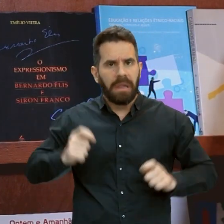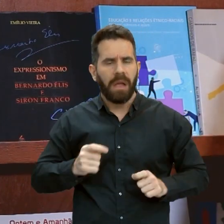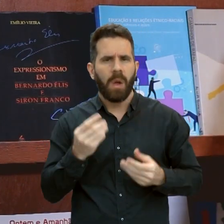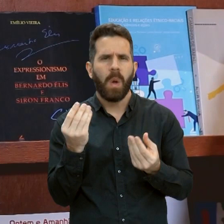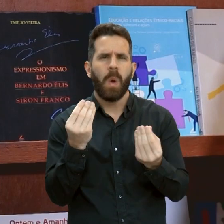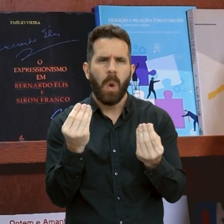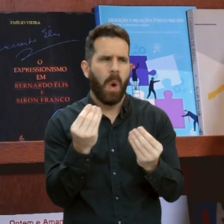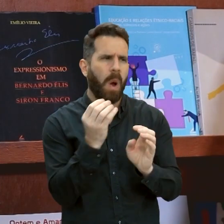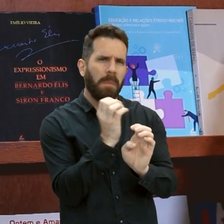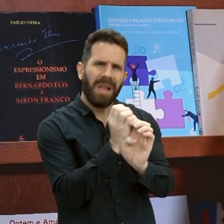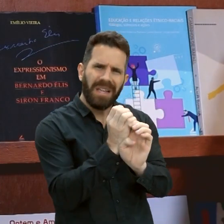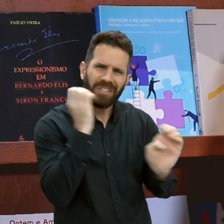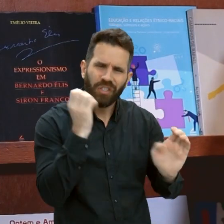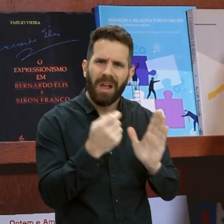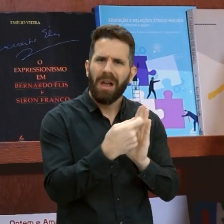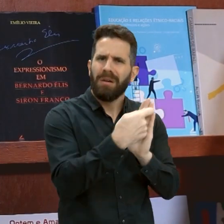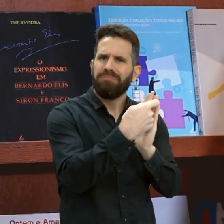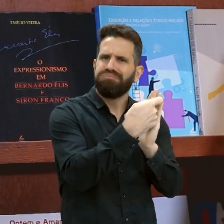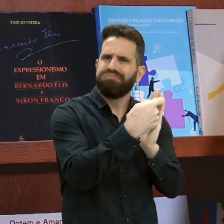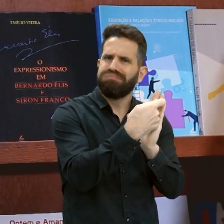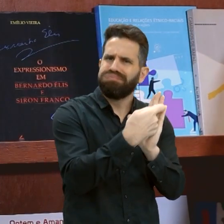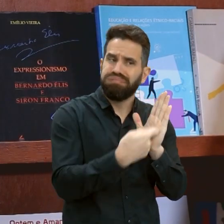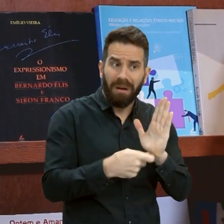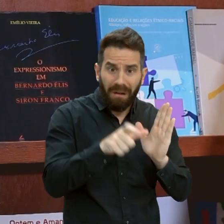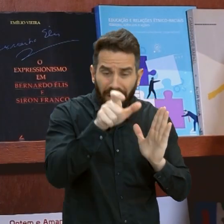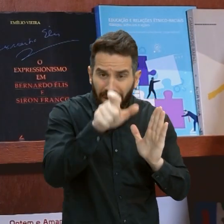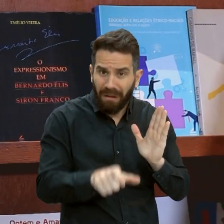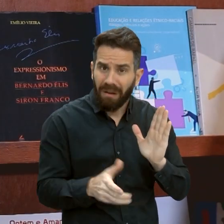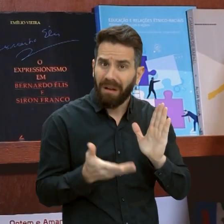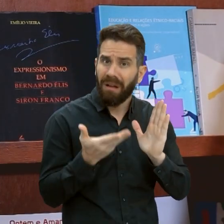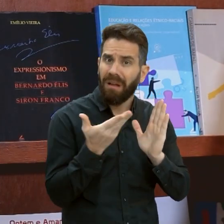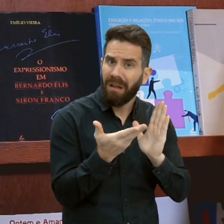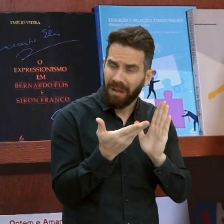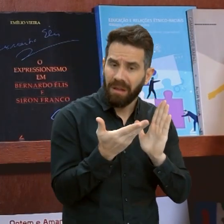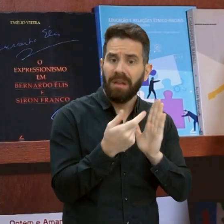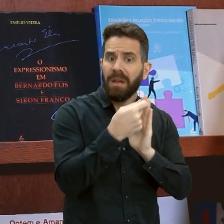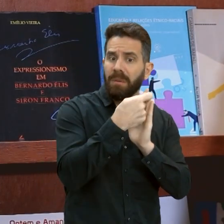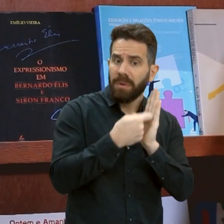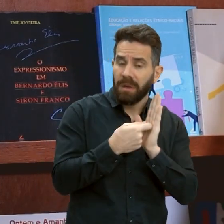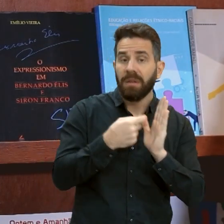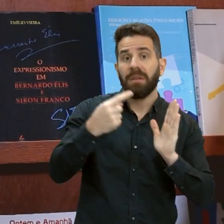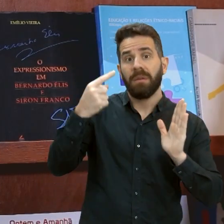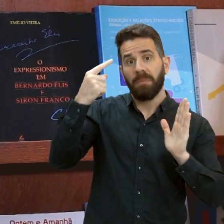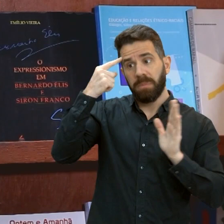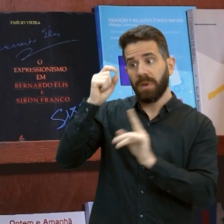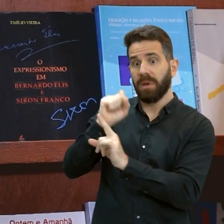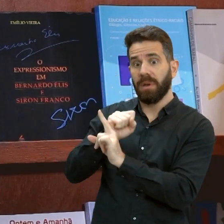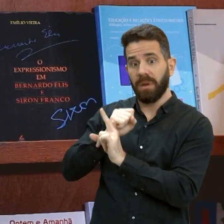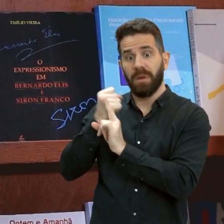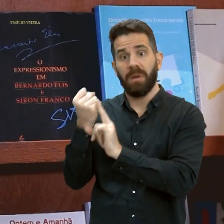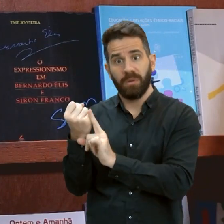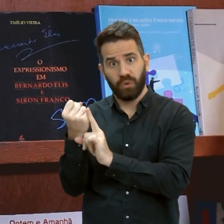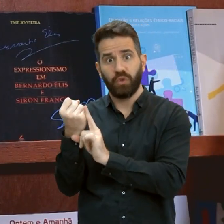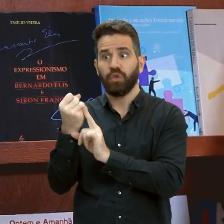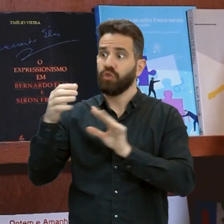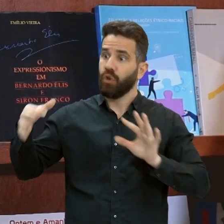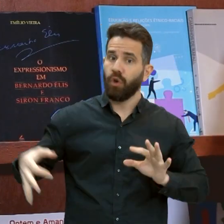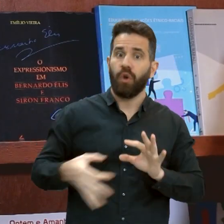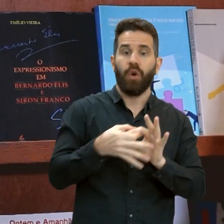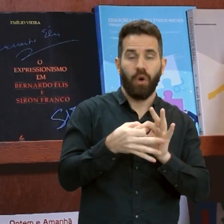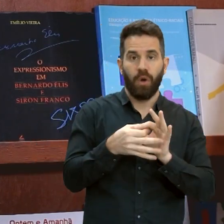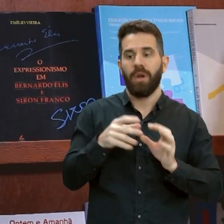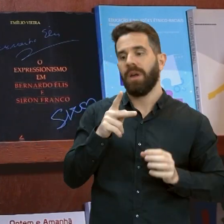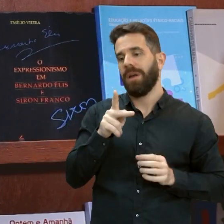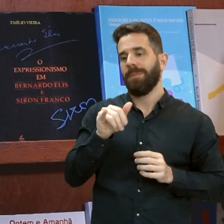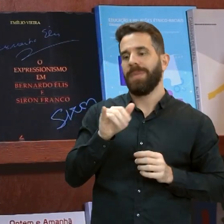para esse contexto um pensamento de um sociólogo, de Bourdieu, de Pierre Bourdieu.